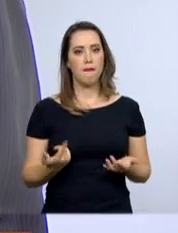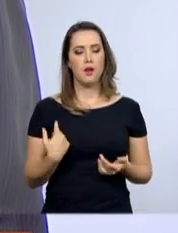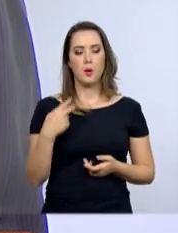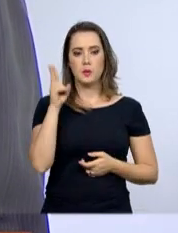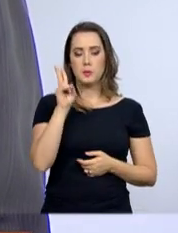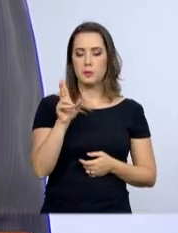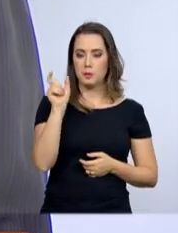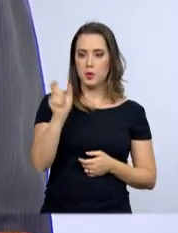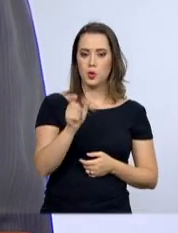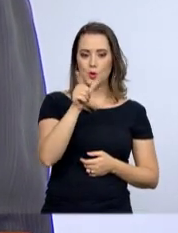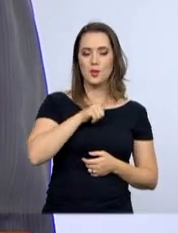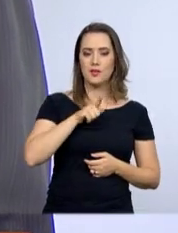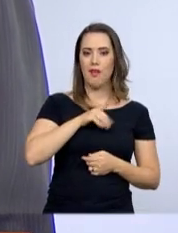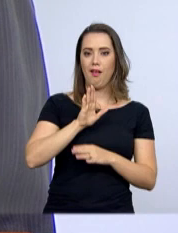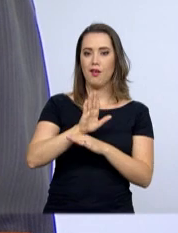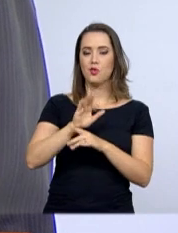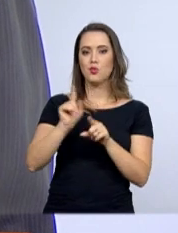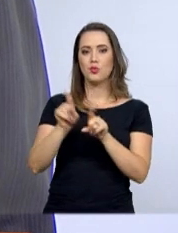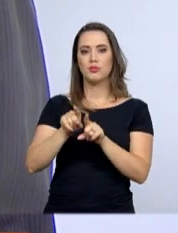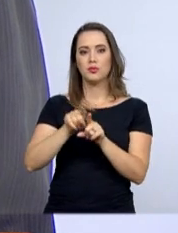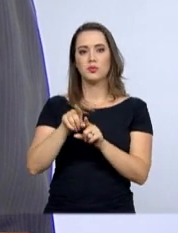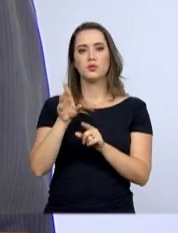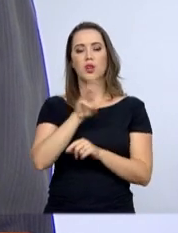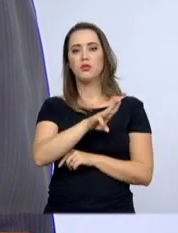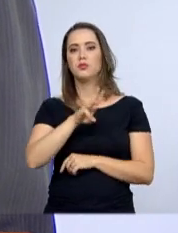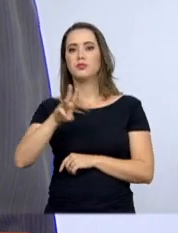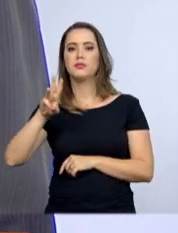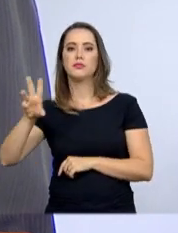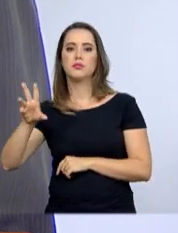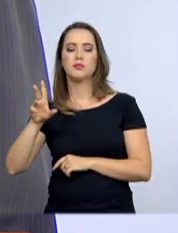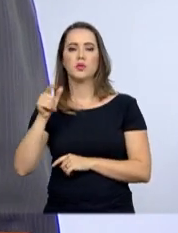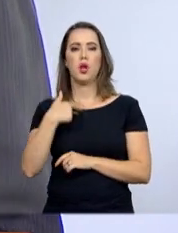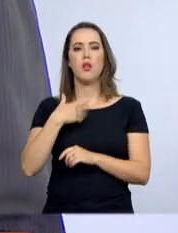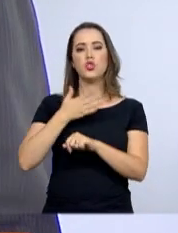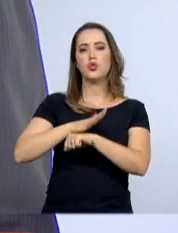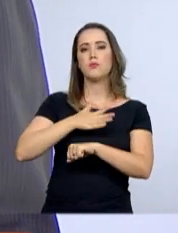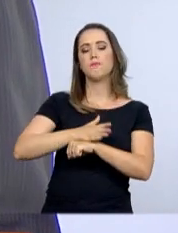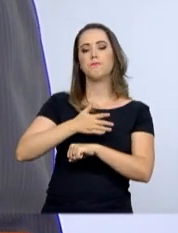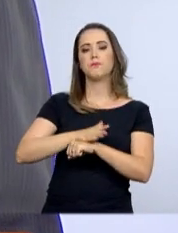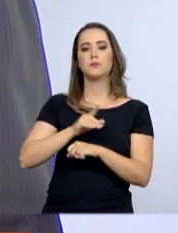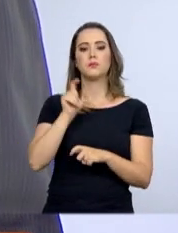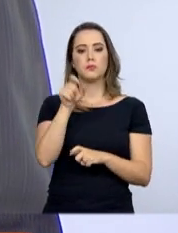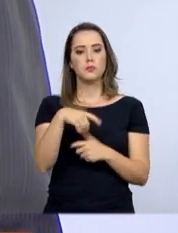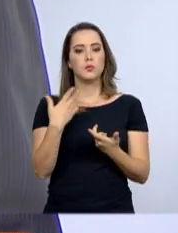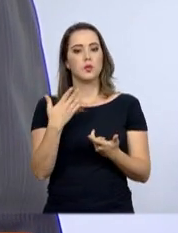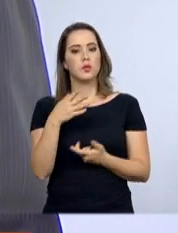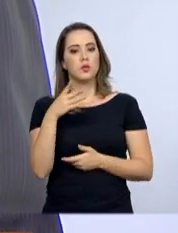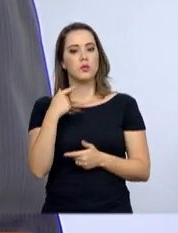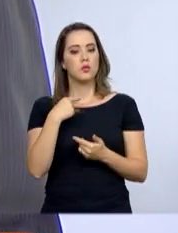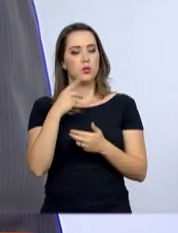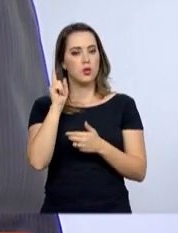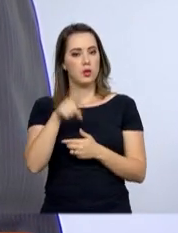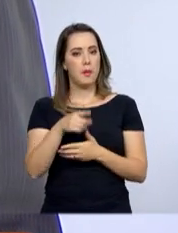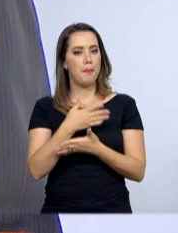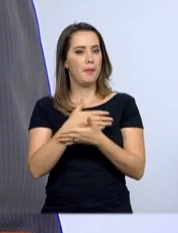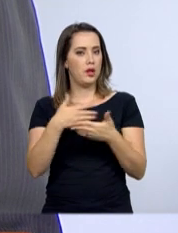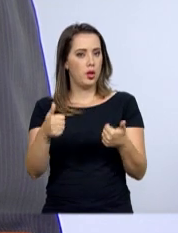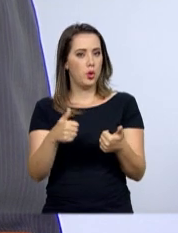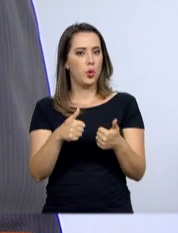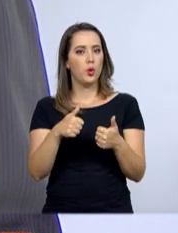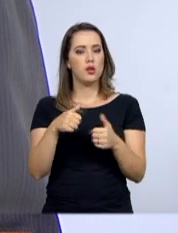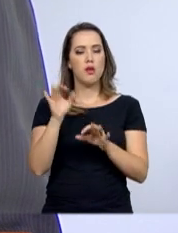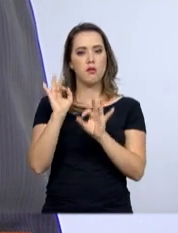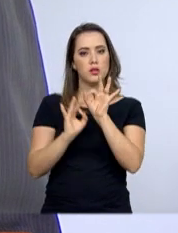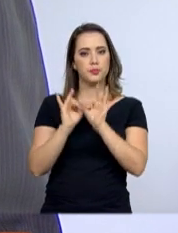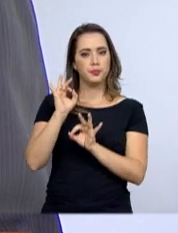usuários contarão também com uma plataforma online de capacitação, como forma de melhorar a